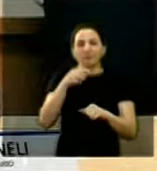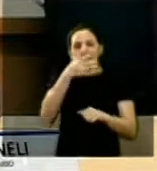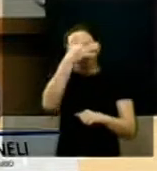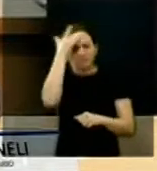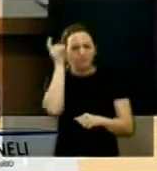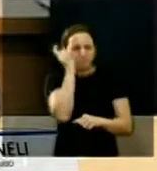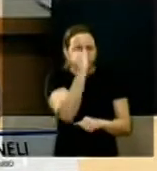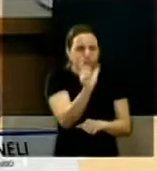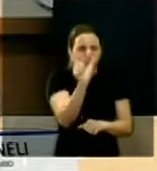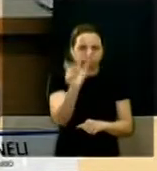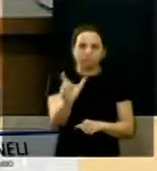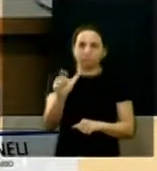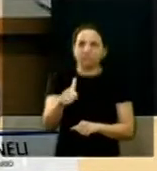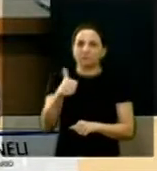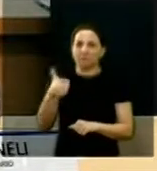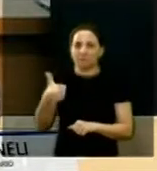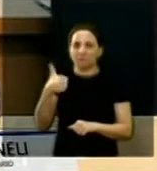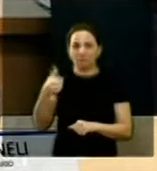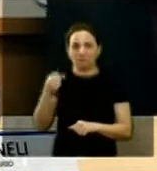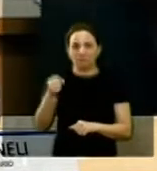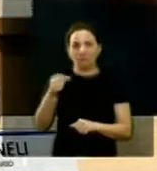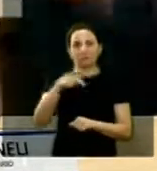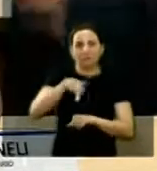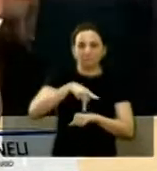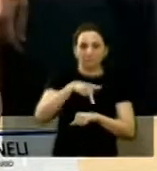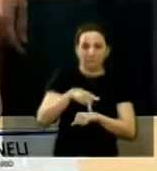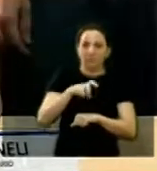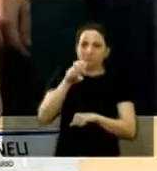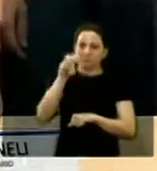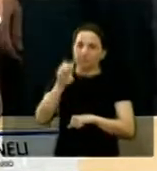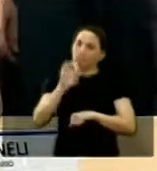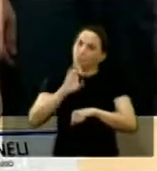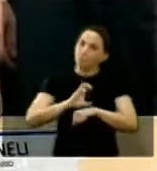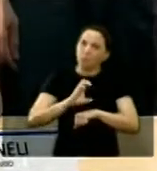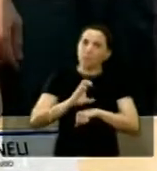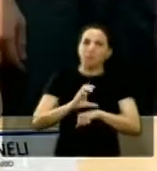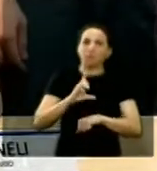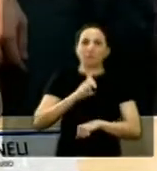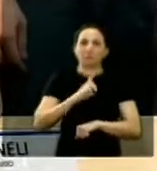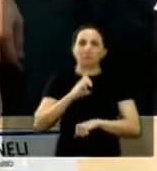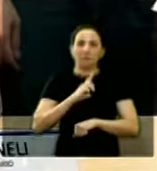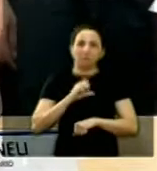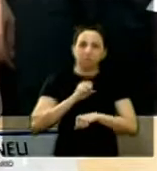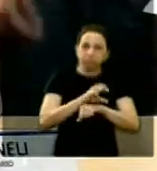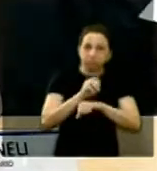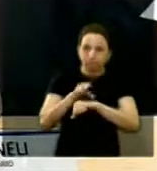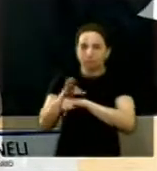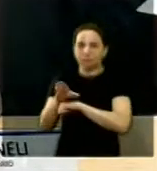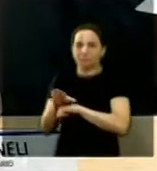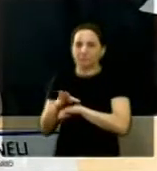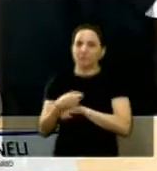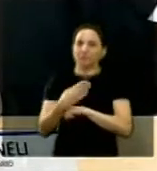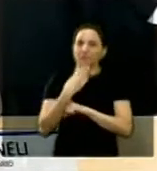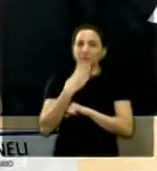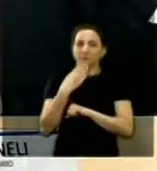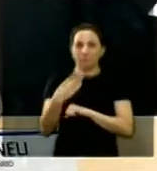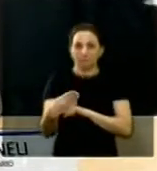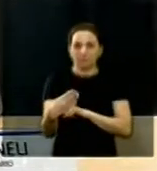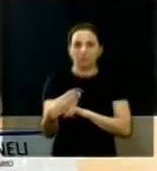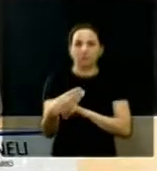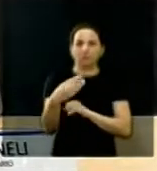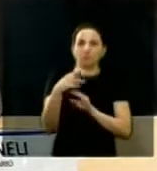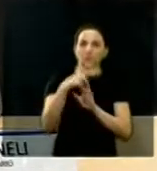em mais de 110 países nos cinco continentes. Requeiro, satisfeitas formalidades